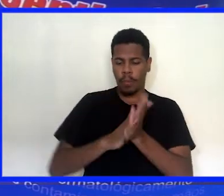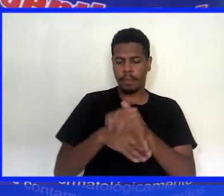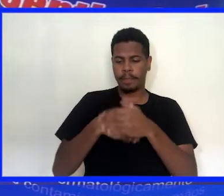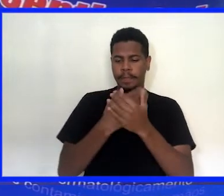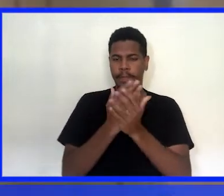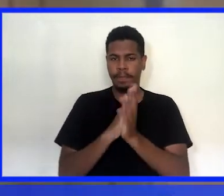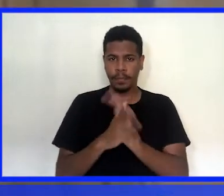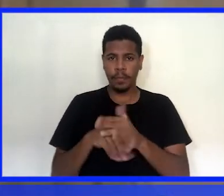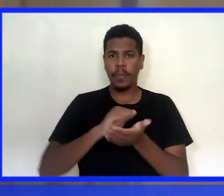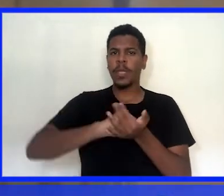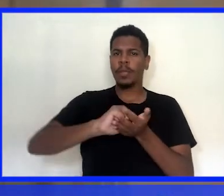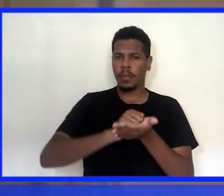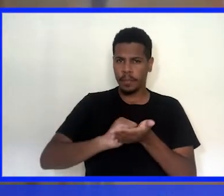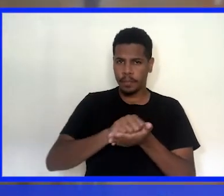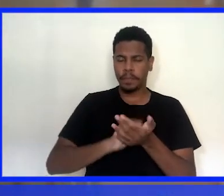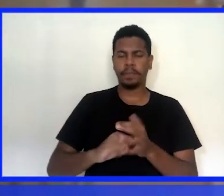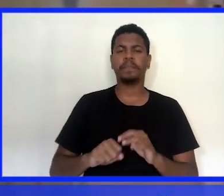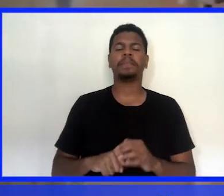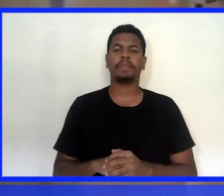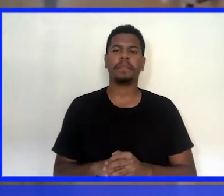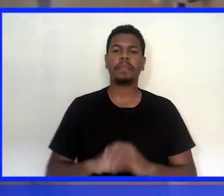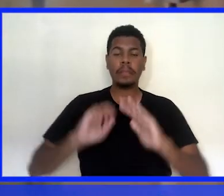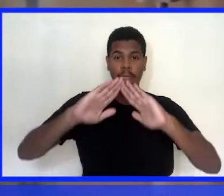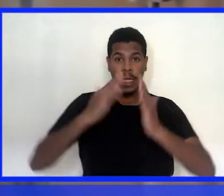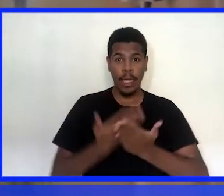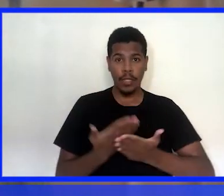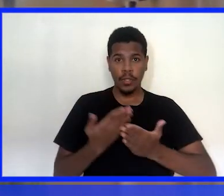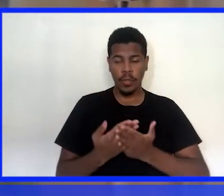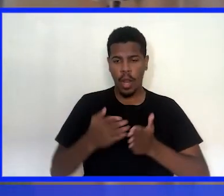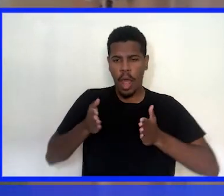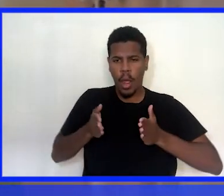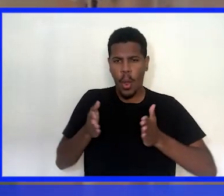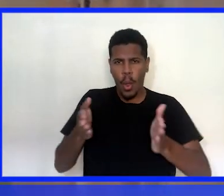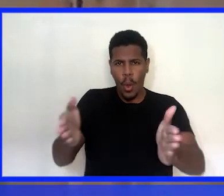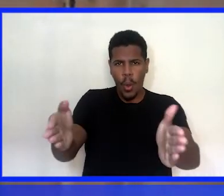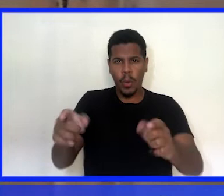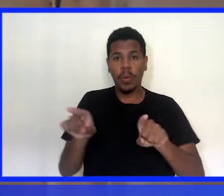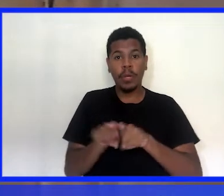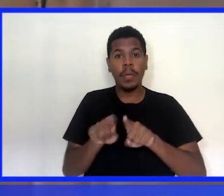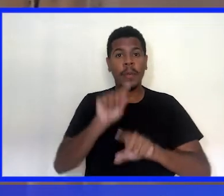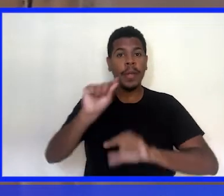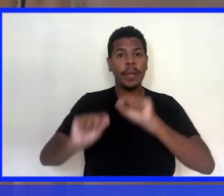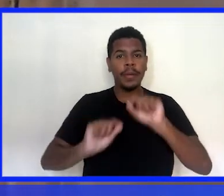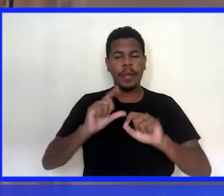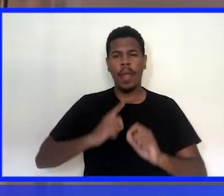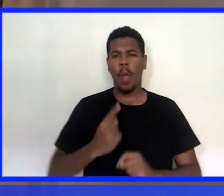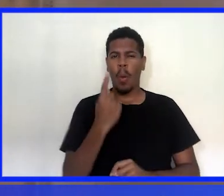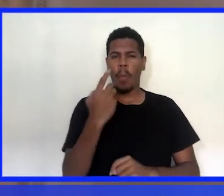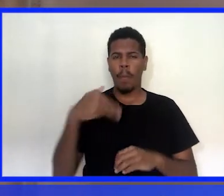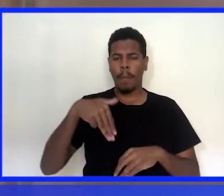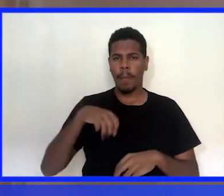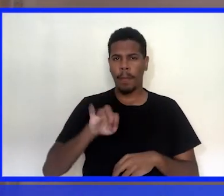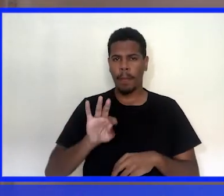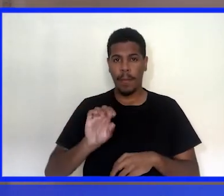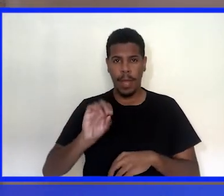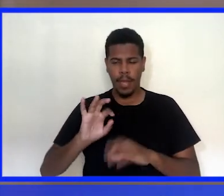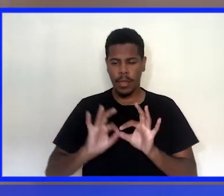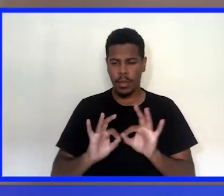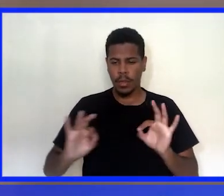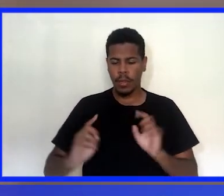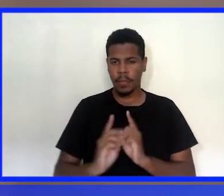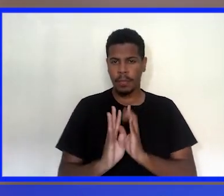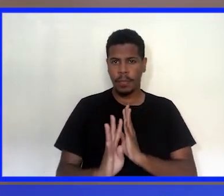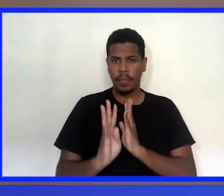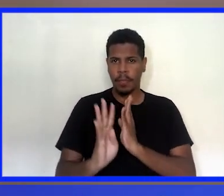com água e sabão. Nos corredores da escola, nós teremos as demarcações no chão com o distanciamento de um metro,